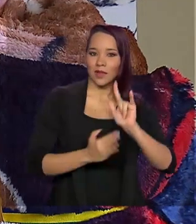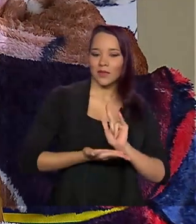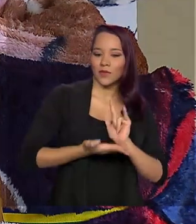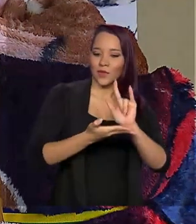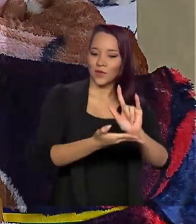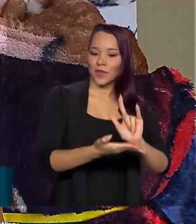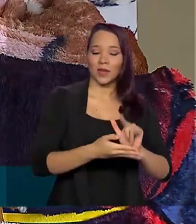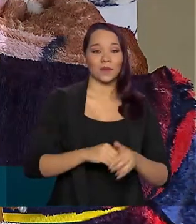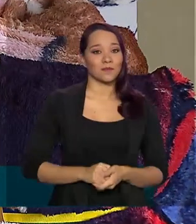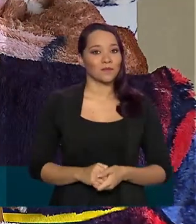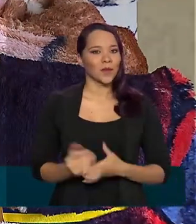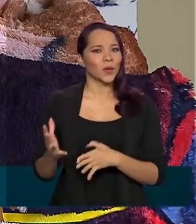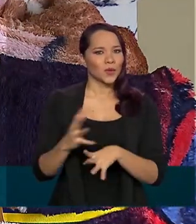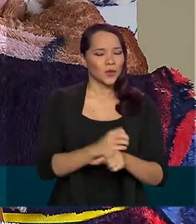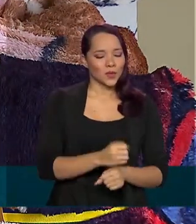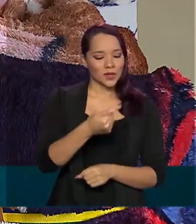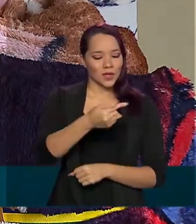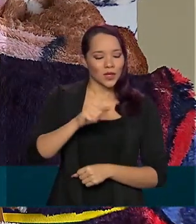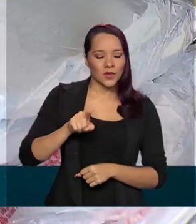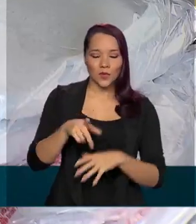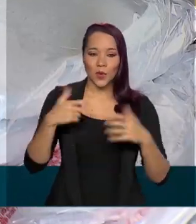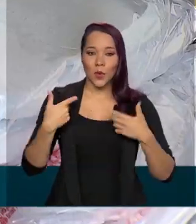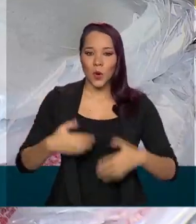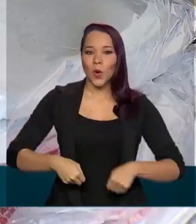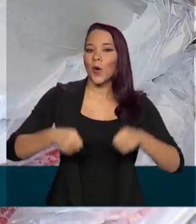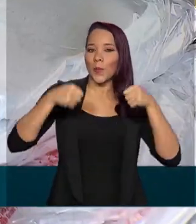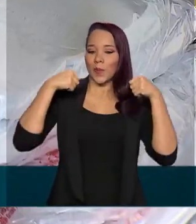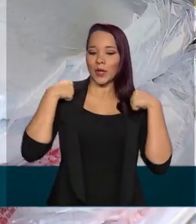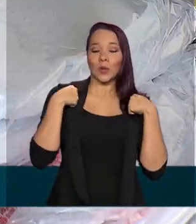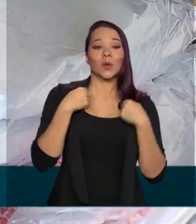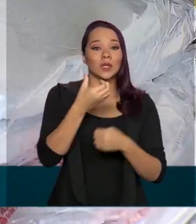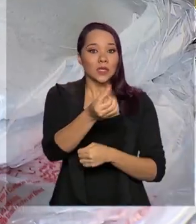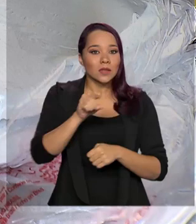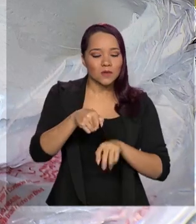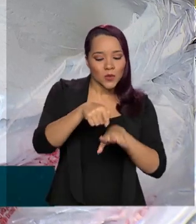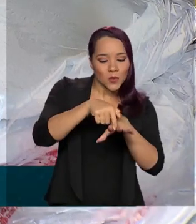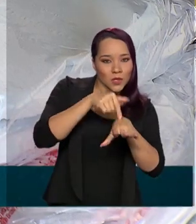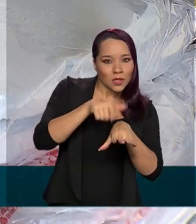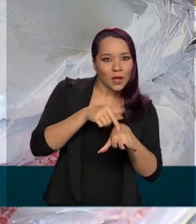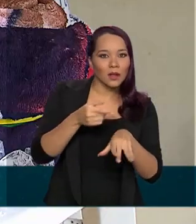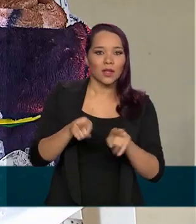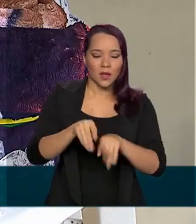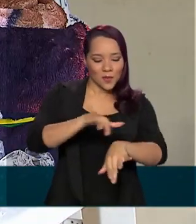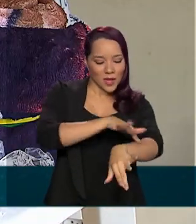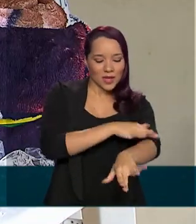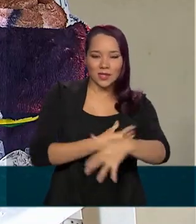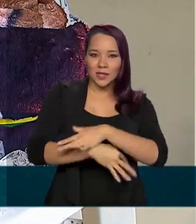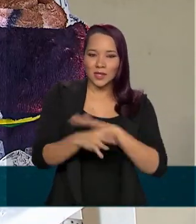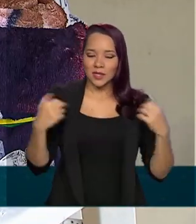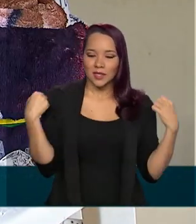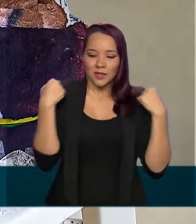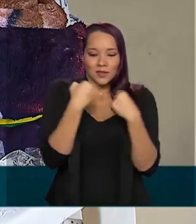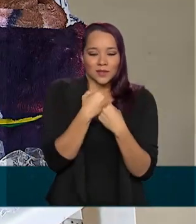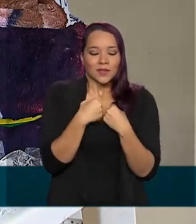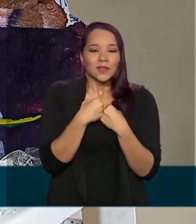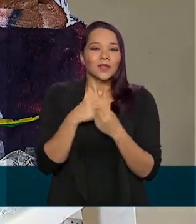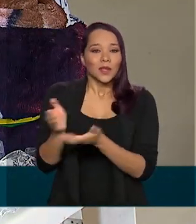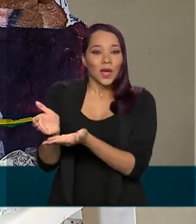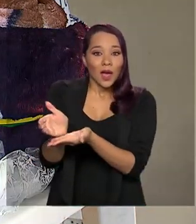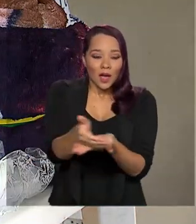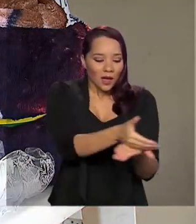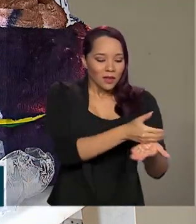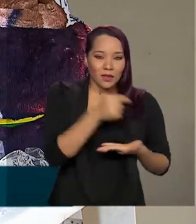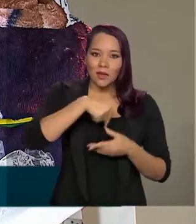São cerca de 7 mil cobertores e 6 mil chinelos, além de agasalhos e mantas arrecadados em